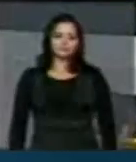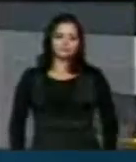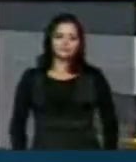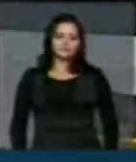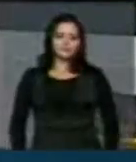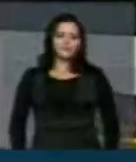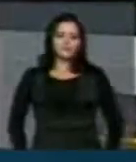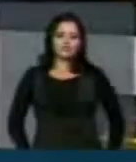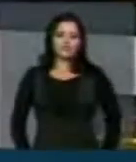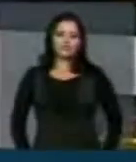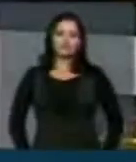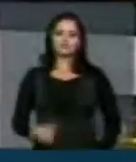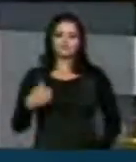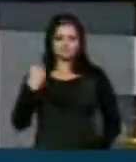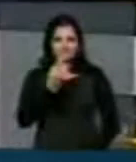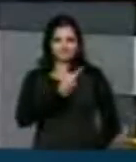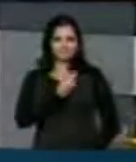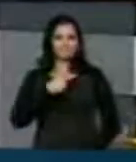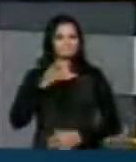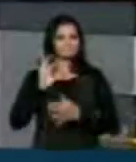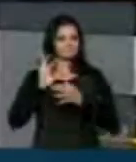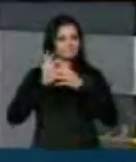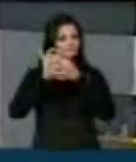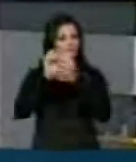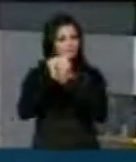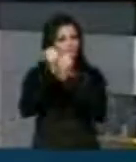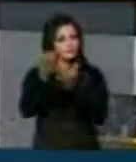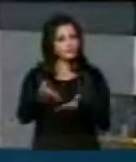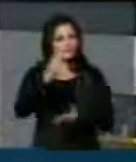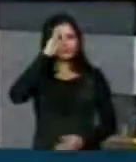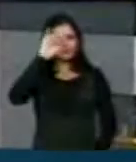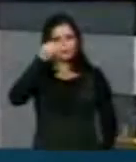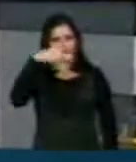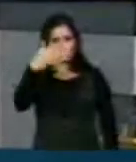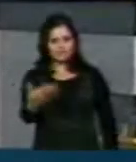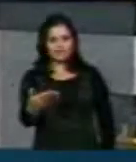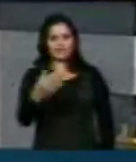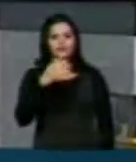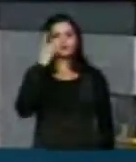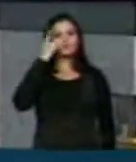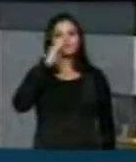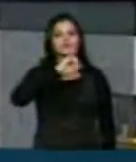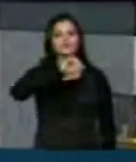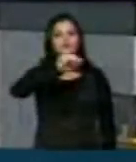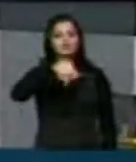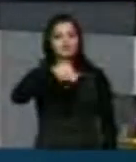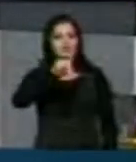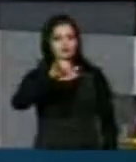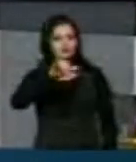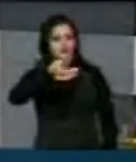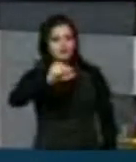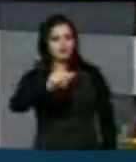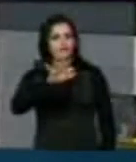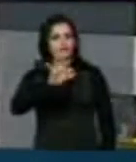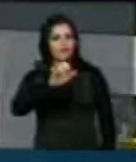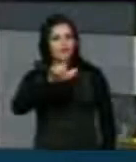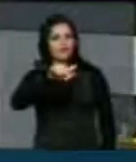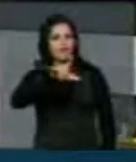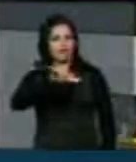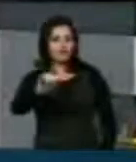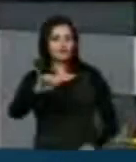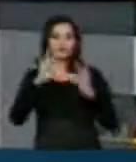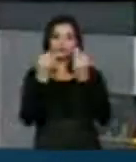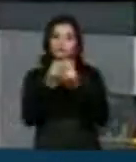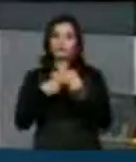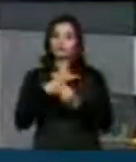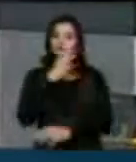Essa casa se soma à homenagem prestada pela deputada Jandira Feghali, ao reitor admirado por todos os